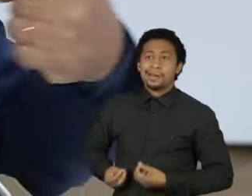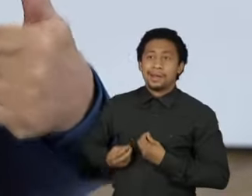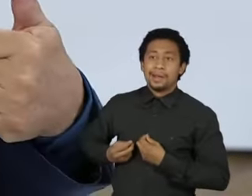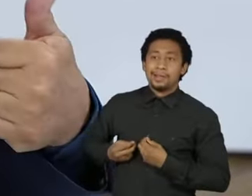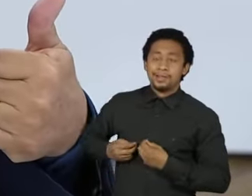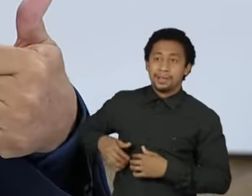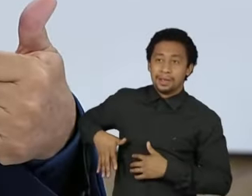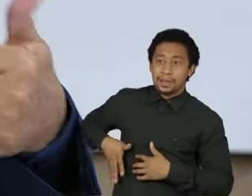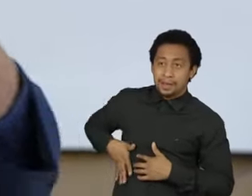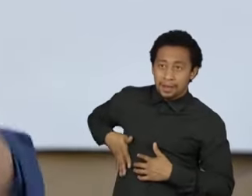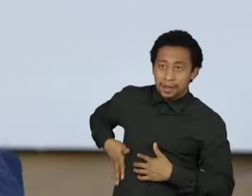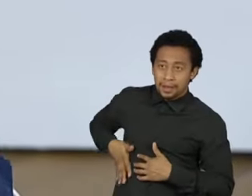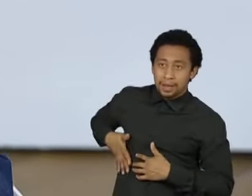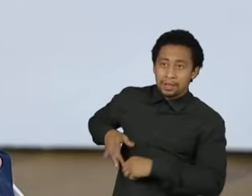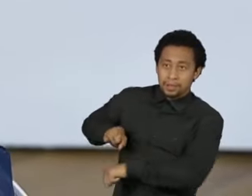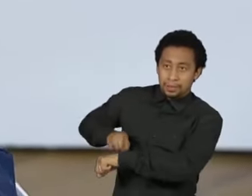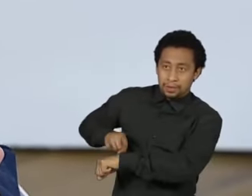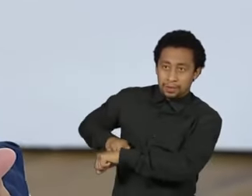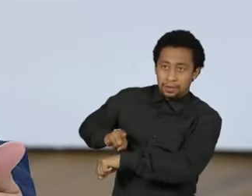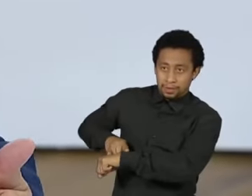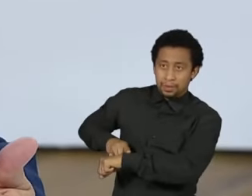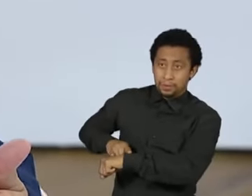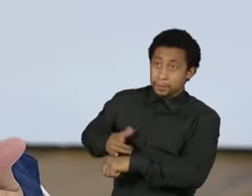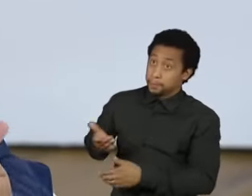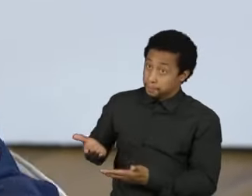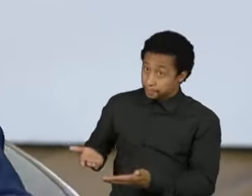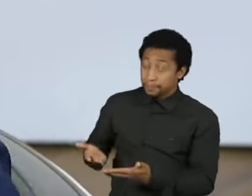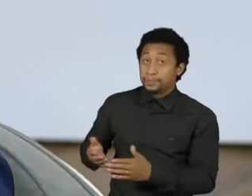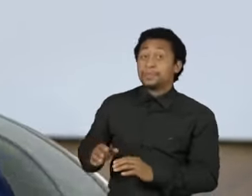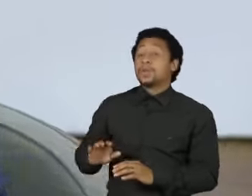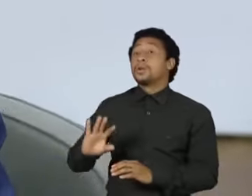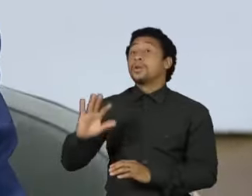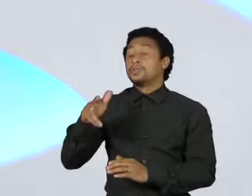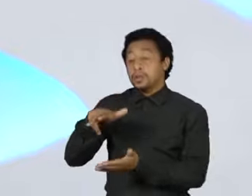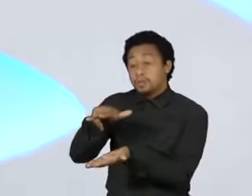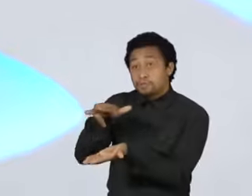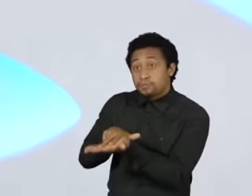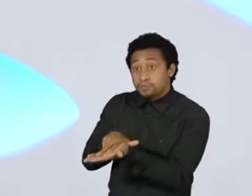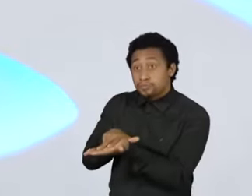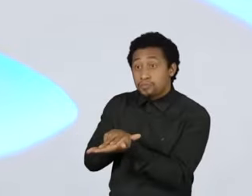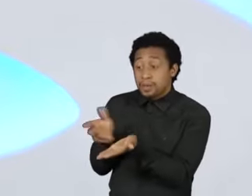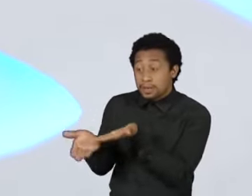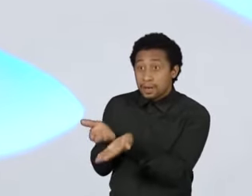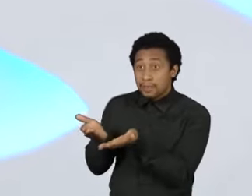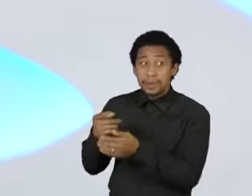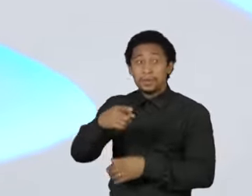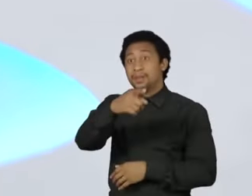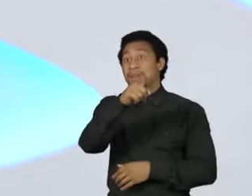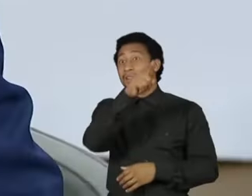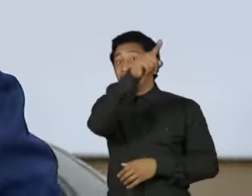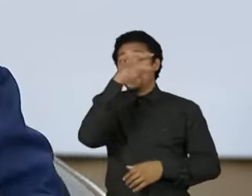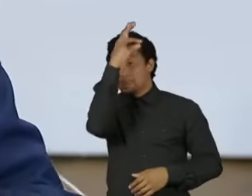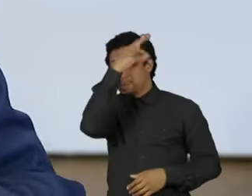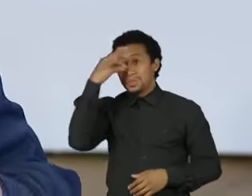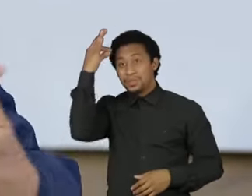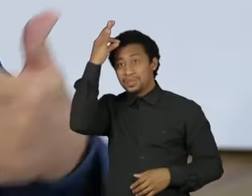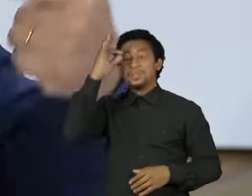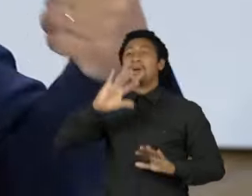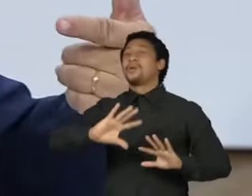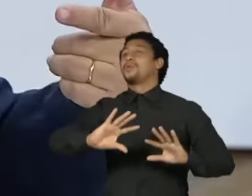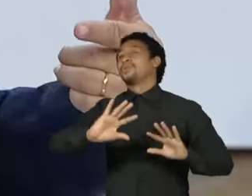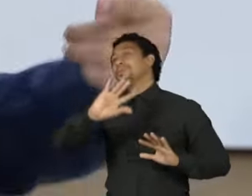motim, eu soube do motim saindo do centro cirúrgico. Só para lembrar as condições que isso aconteceu. Mas nós,